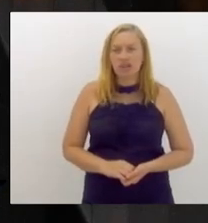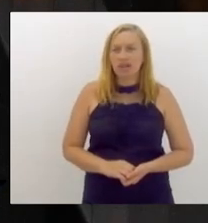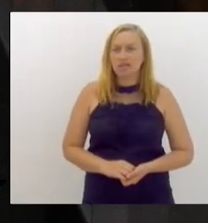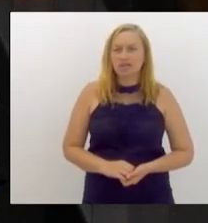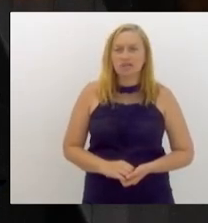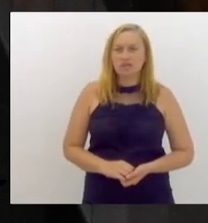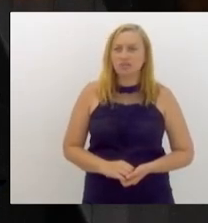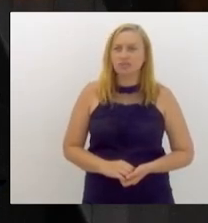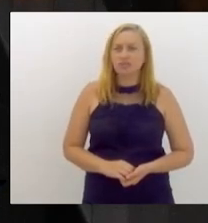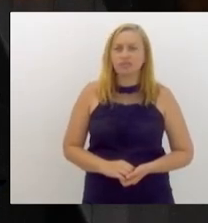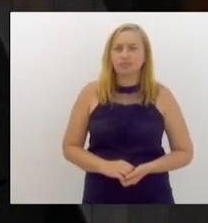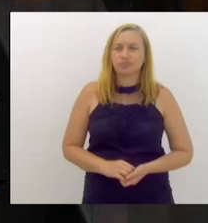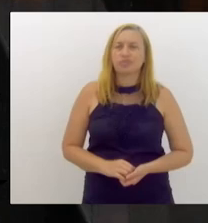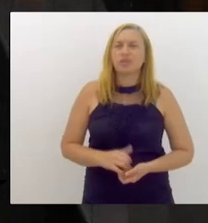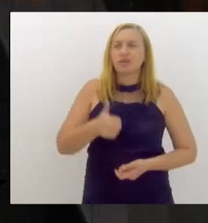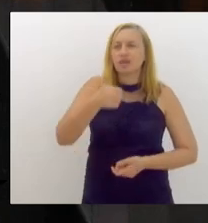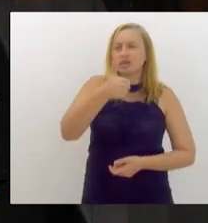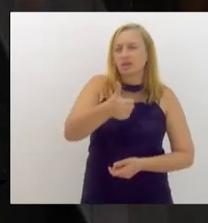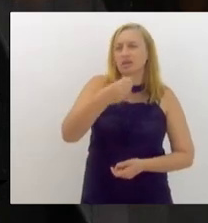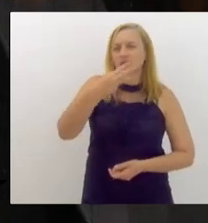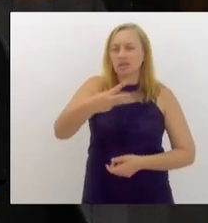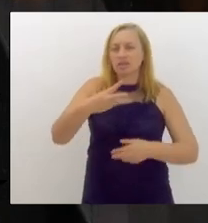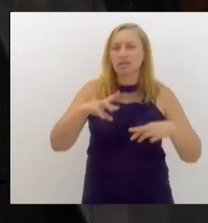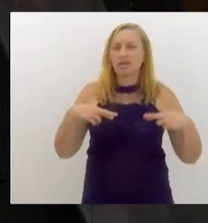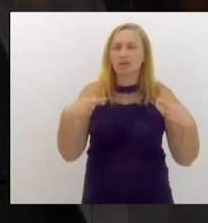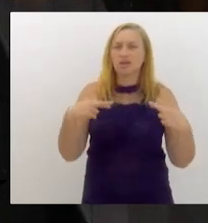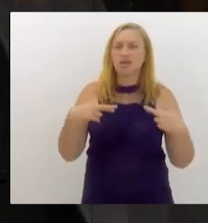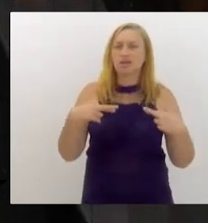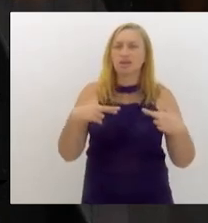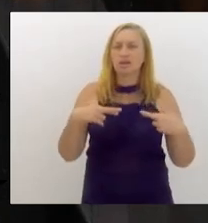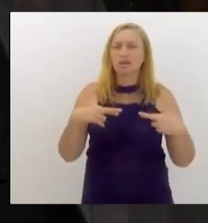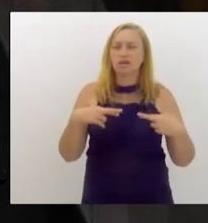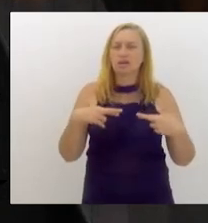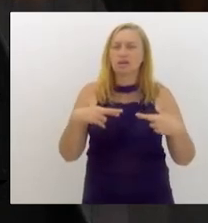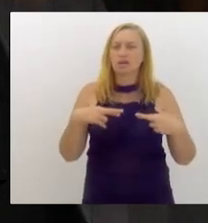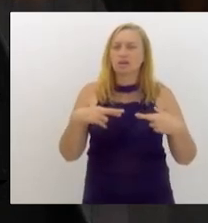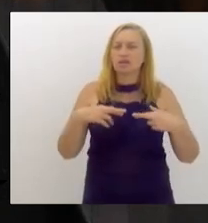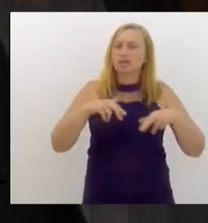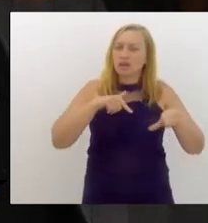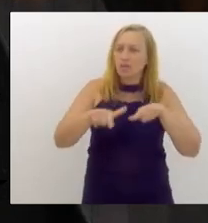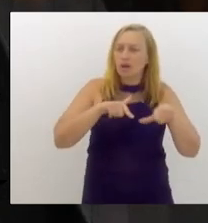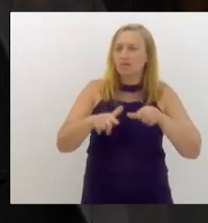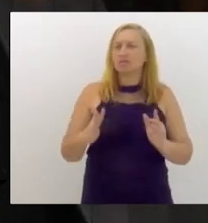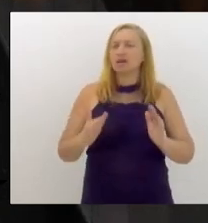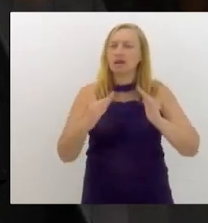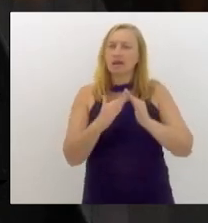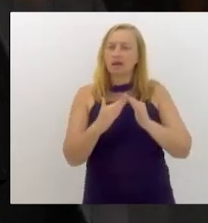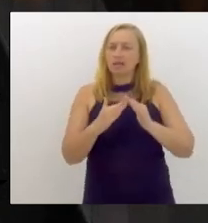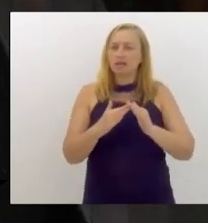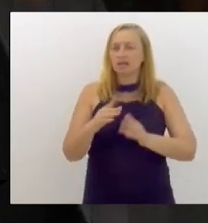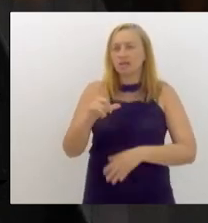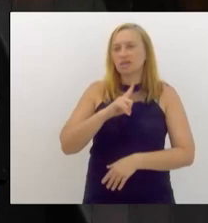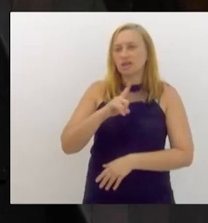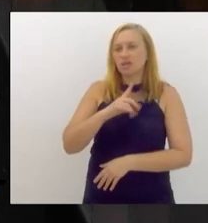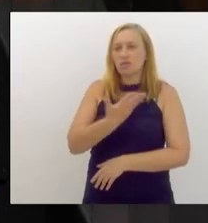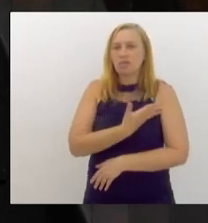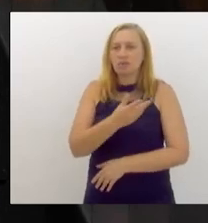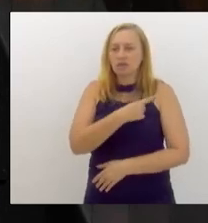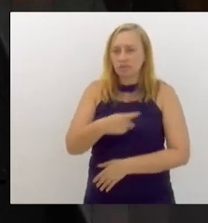legislatura, que é a décima terceira, e ter um amigo presidindo a sessão. Obrigado,